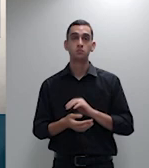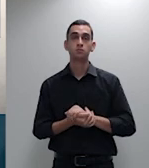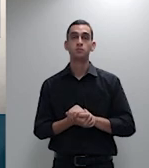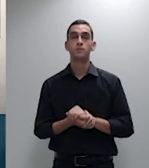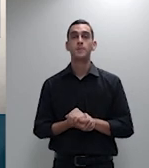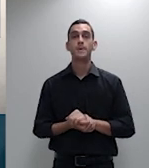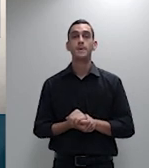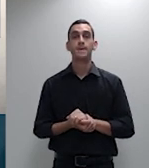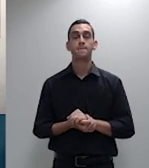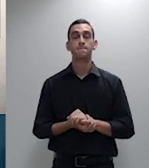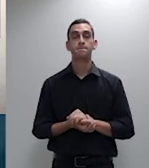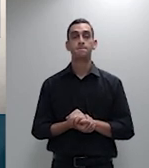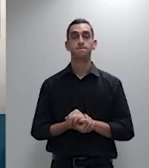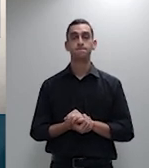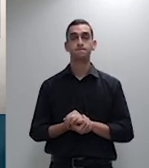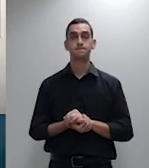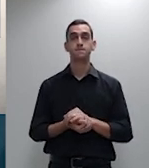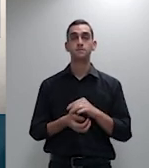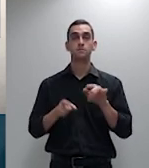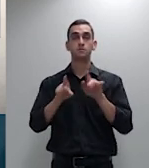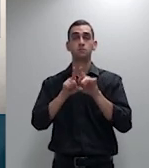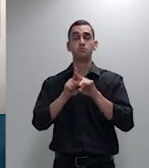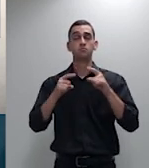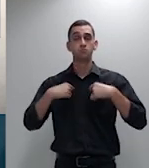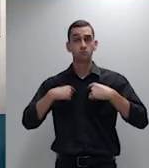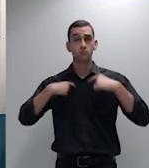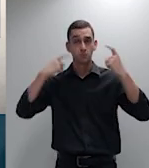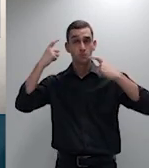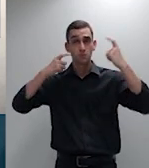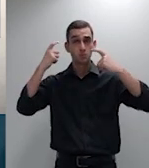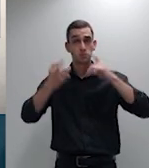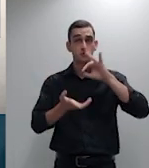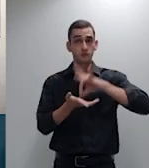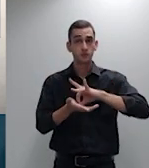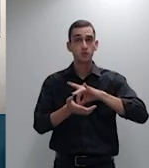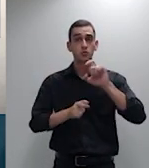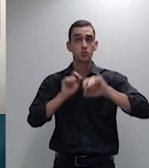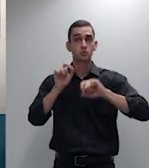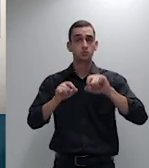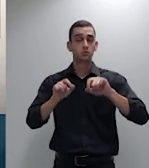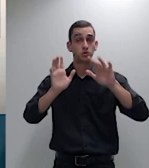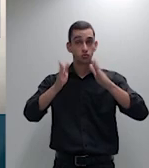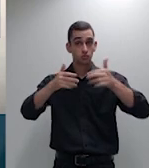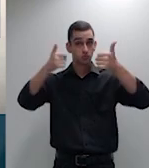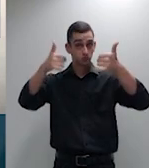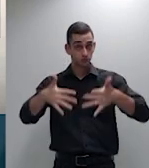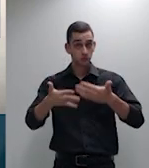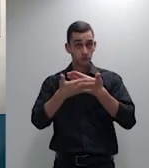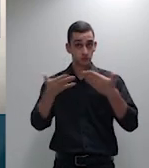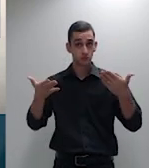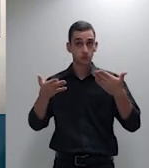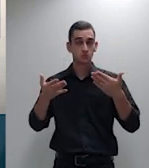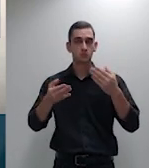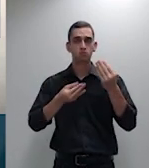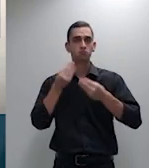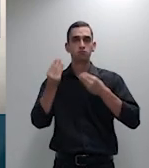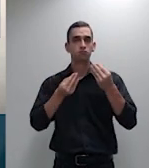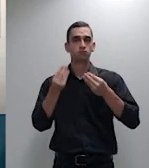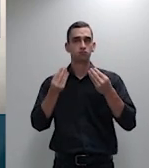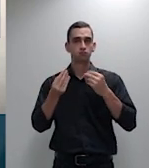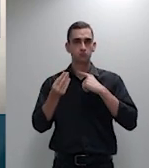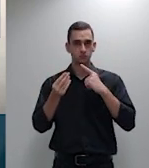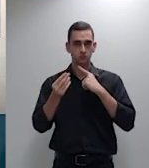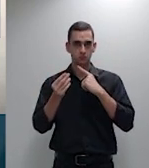anotei aquela preocupação externada da tribuna com relação a necessidade de ter uma colaboração